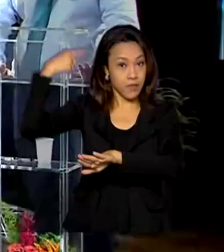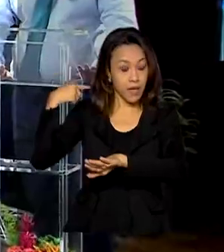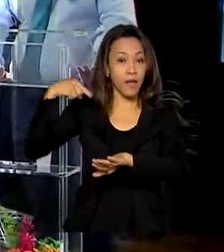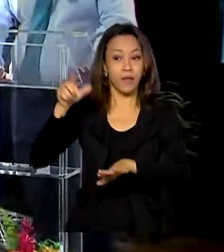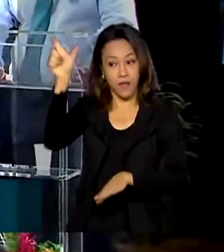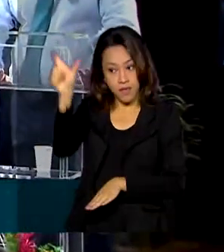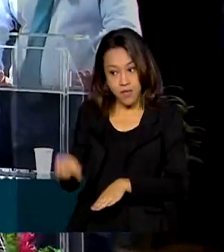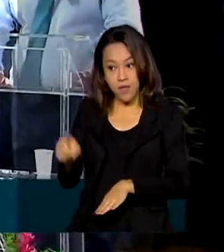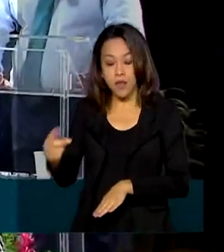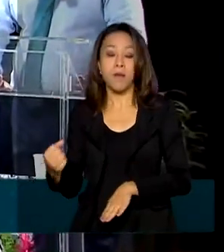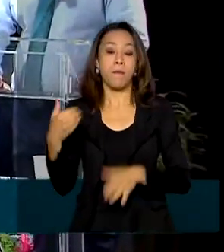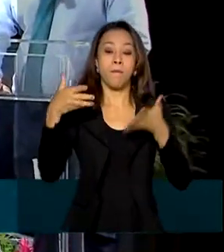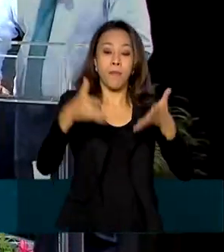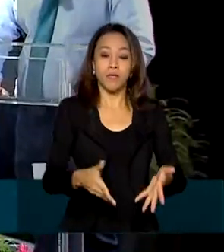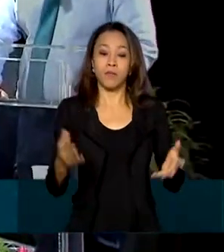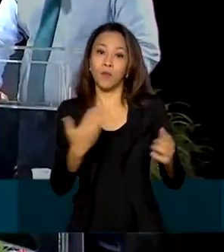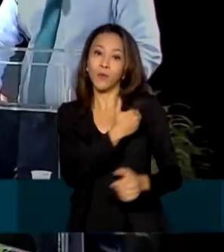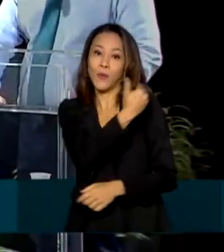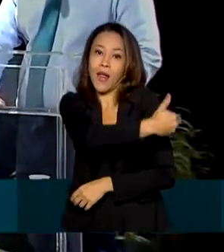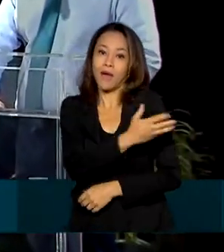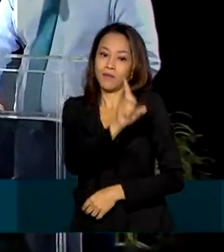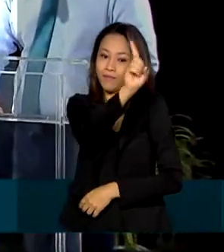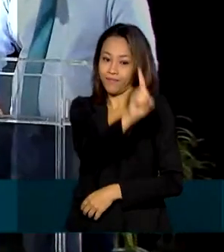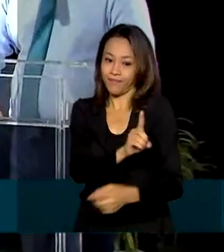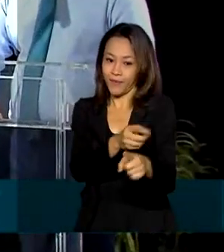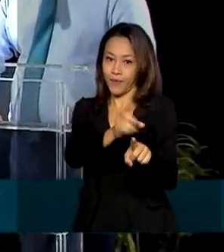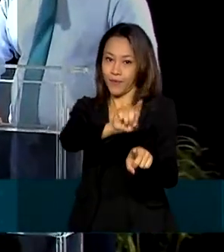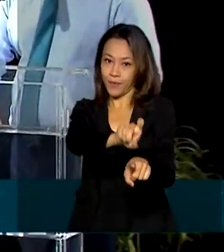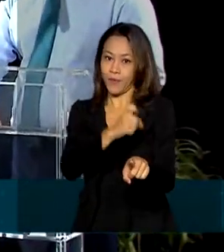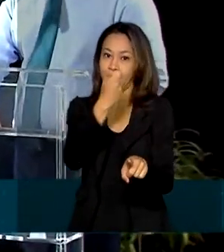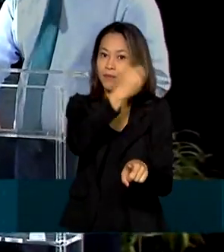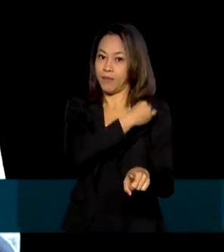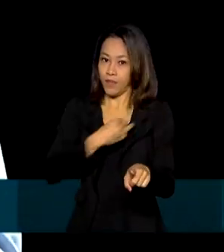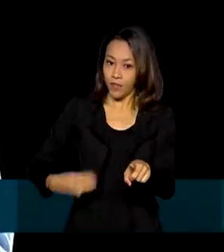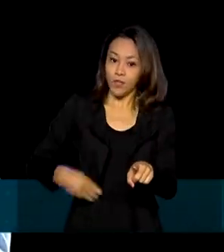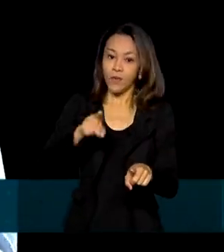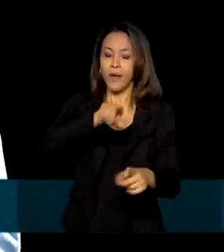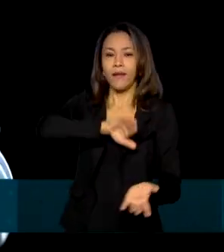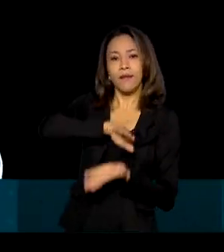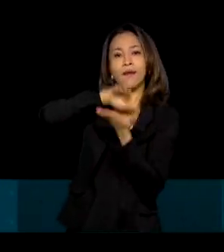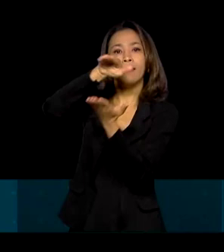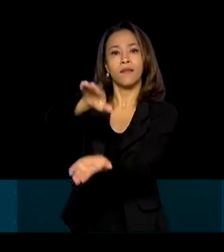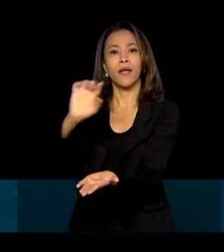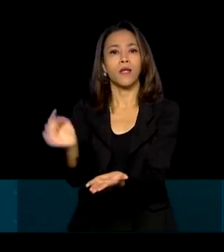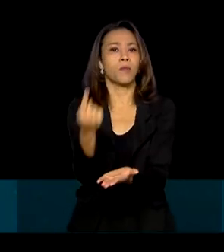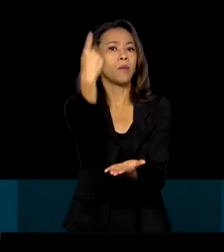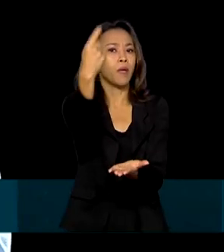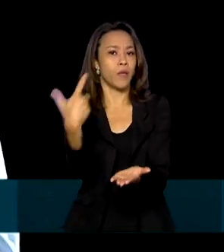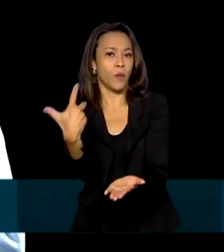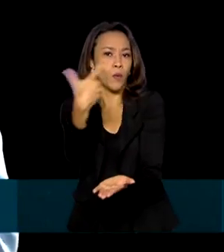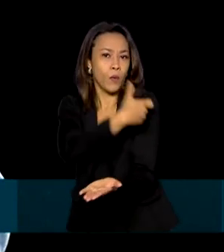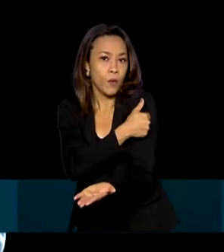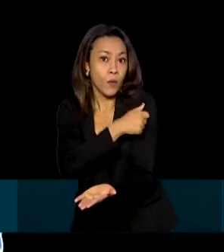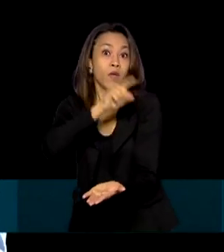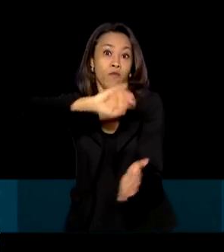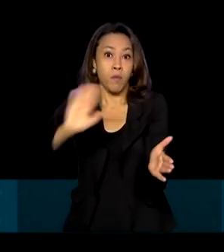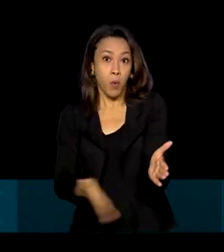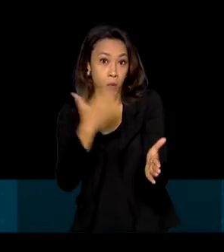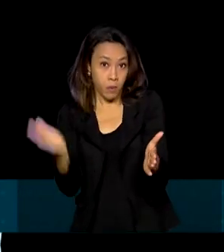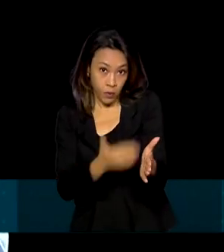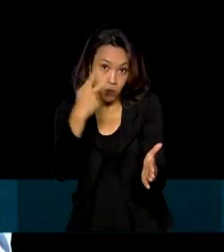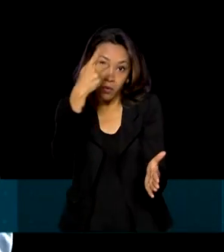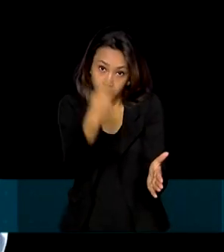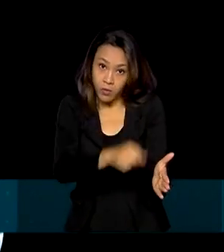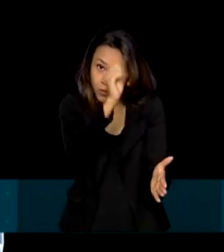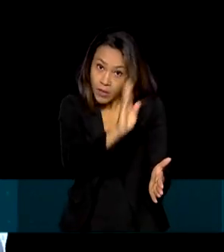participou ao lado de Eduardo Pazuello da cerimônia de entrega do primeiro lote de vacinas contra a Covid-19 produzidas pela Fiocruz.